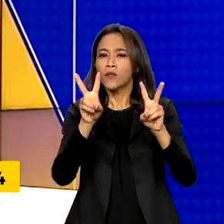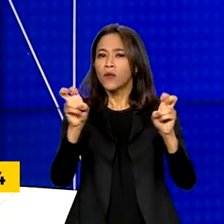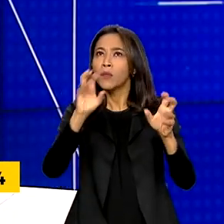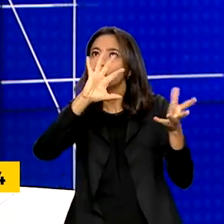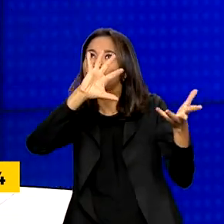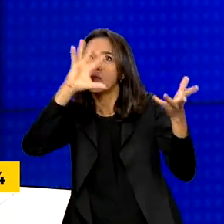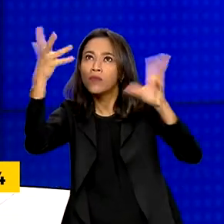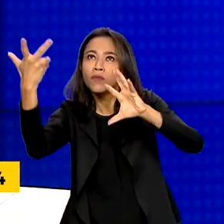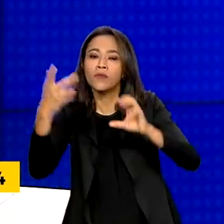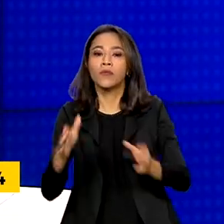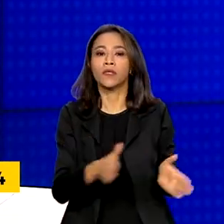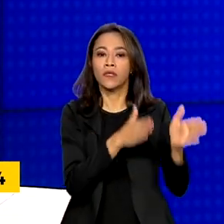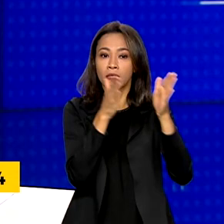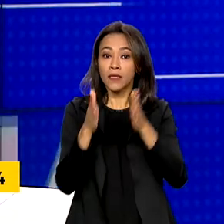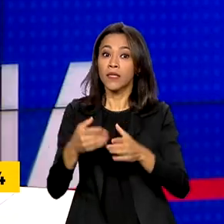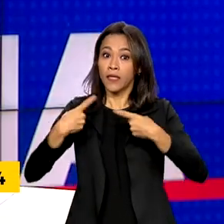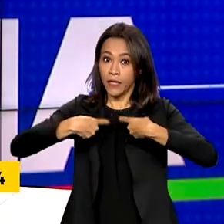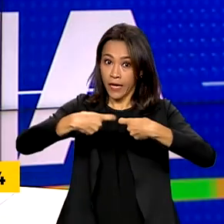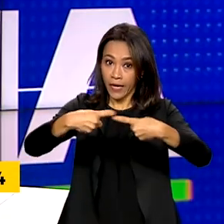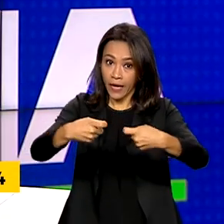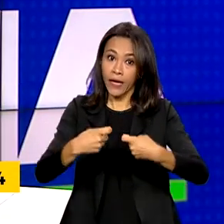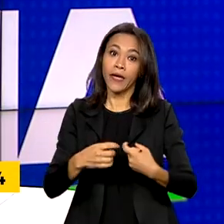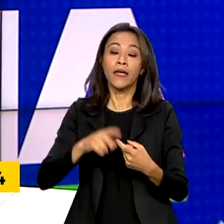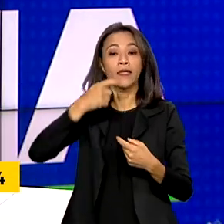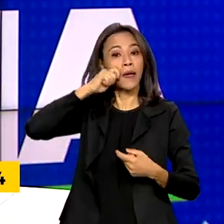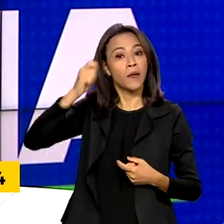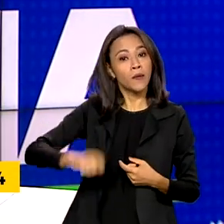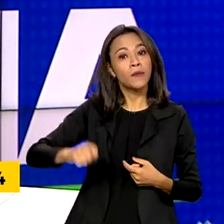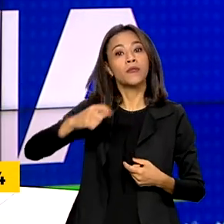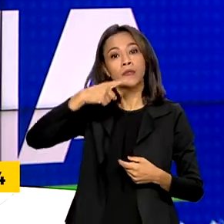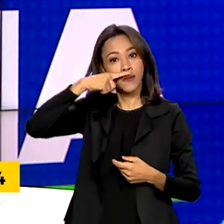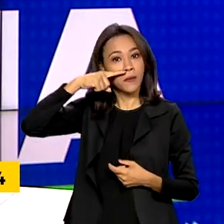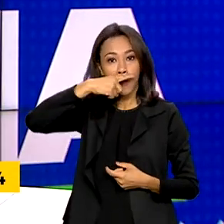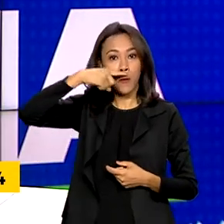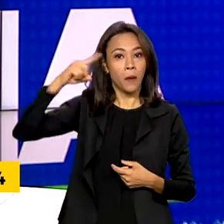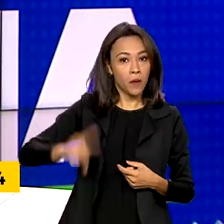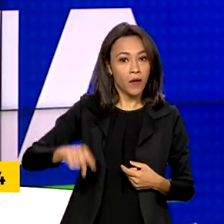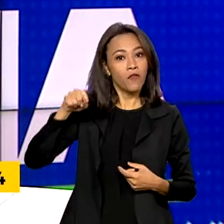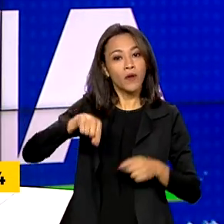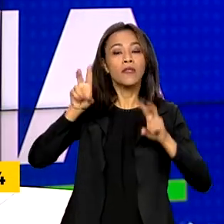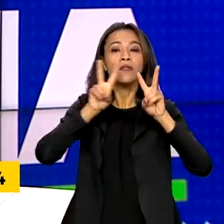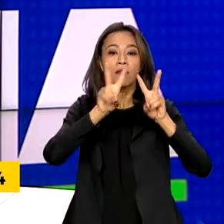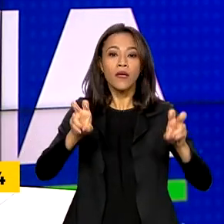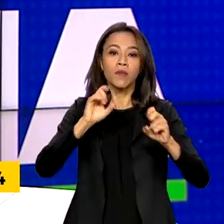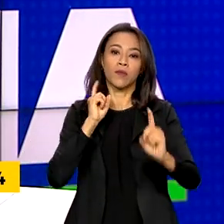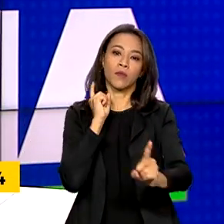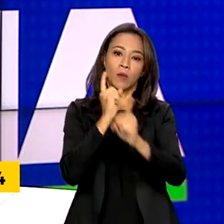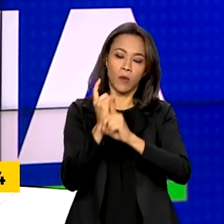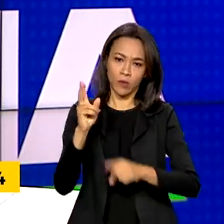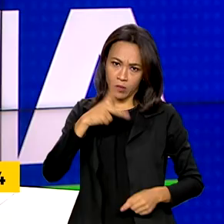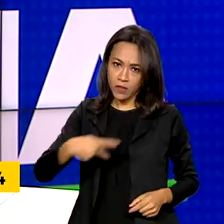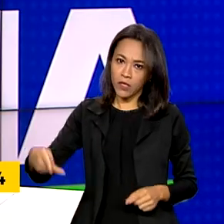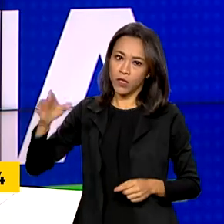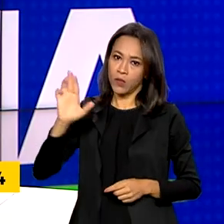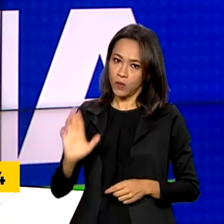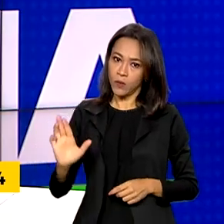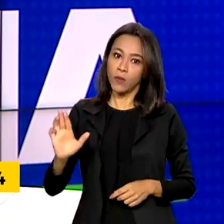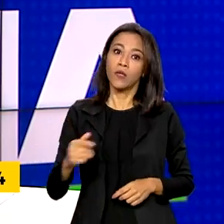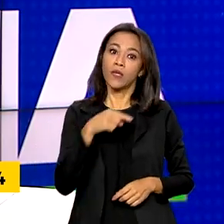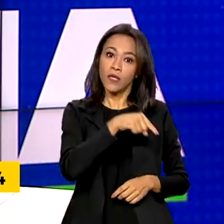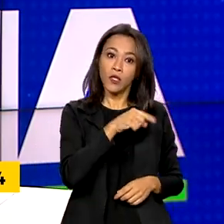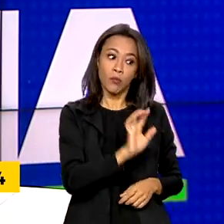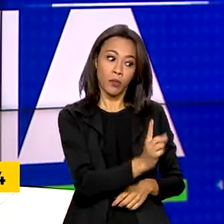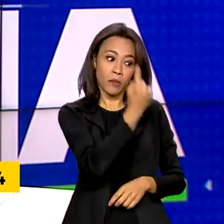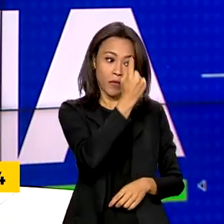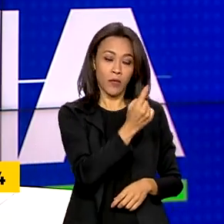e a guerra entre a Rússia e a Ucrânia foram os assuntos do encontro entre o presidente Lula e o primeiro-ministro dos Países